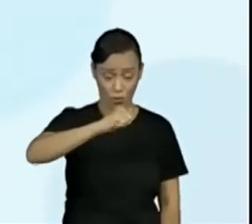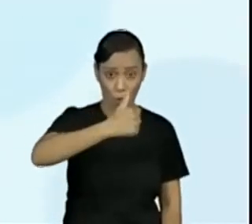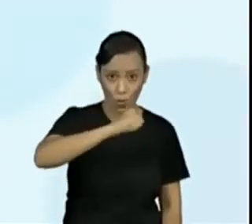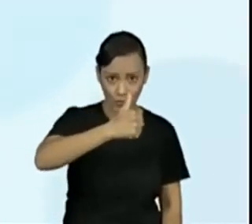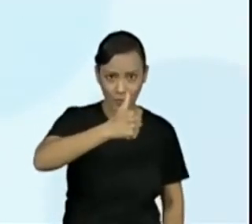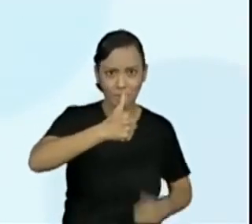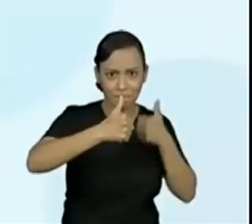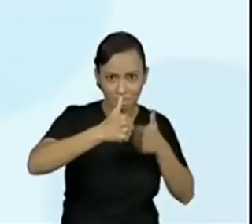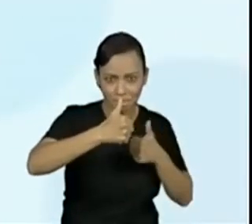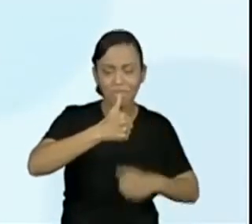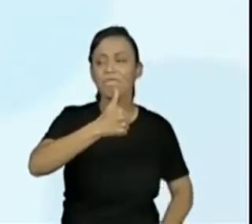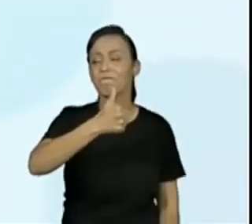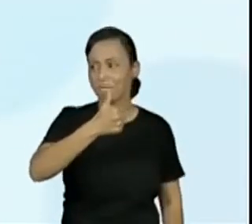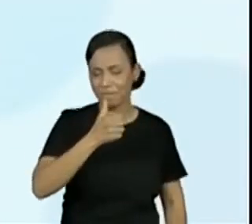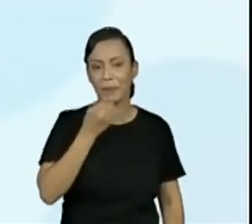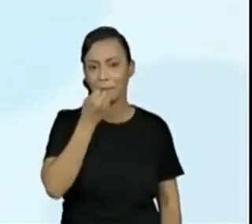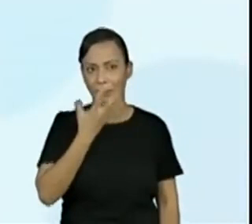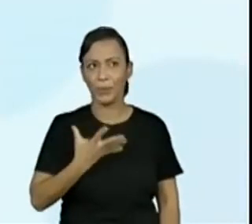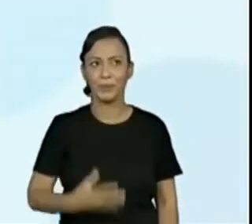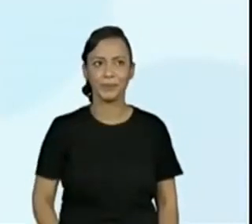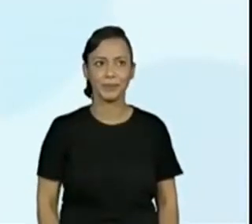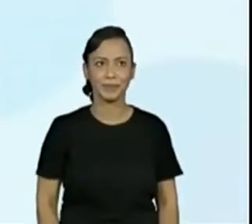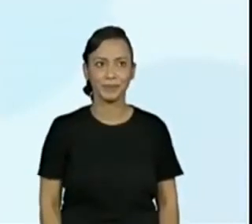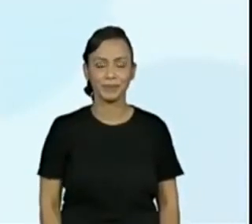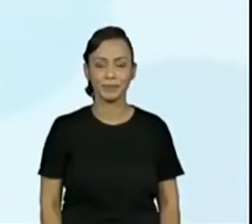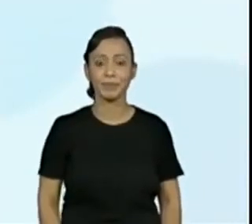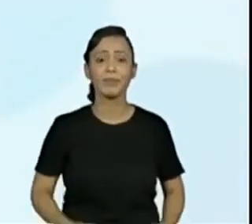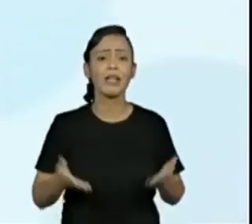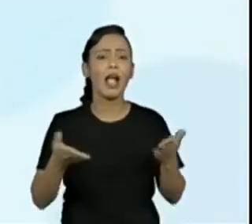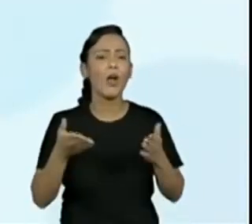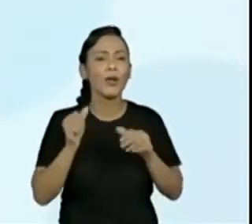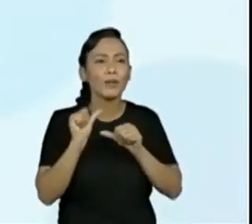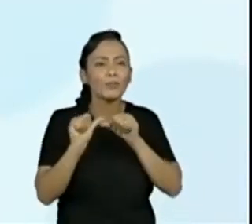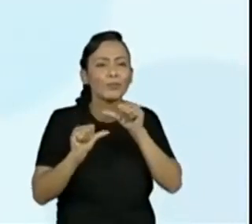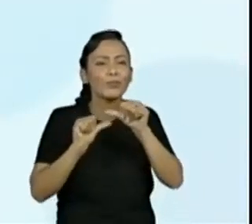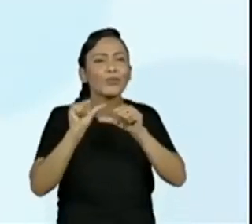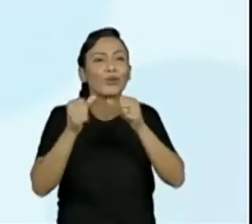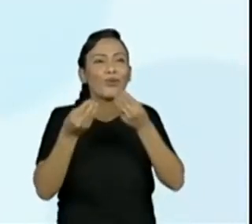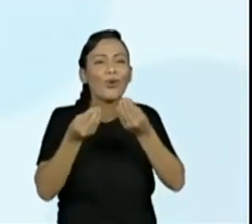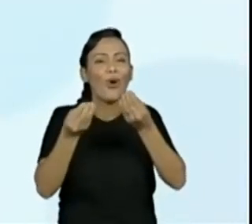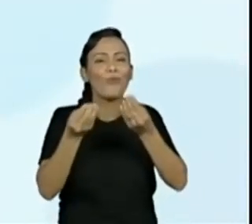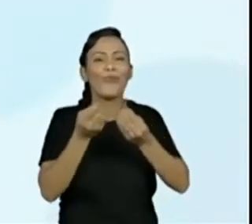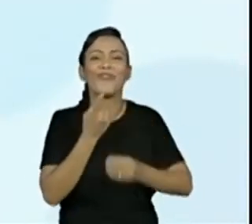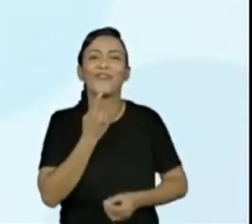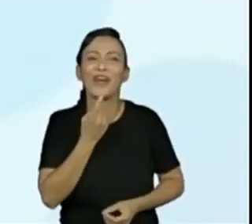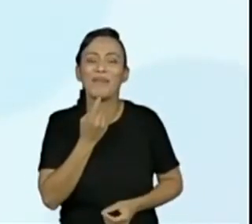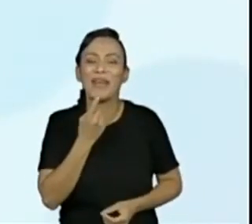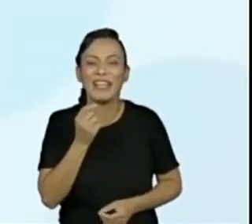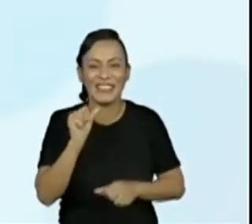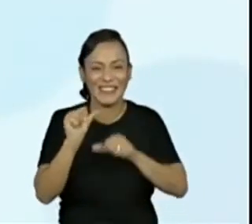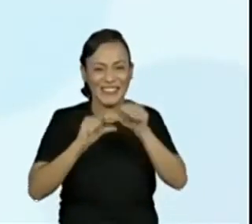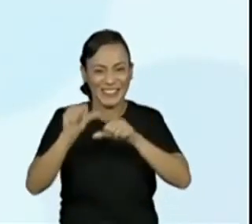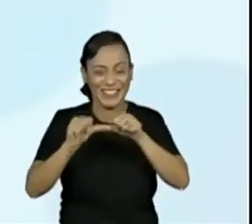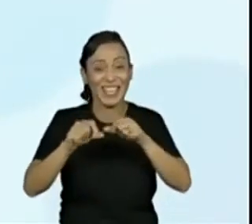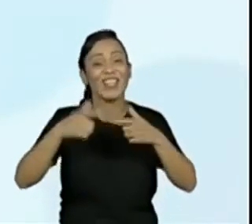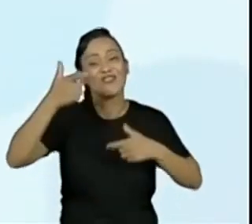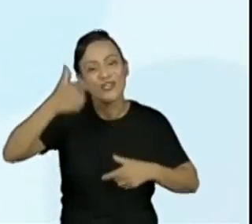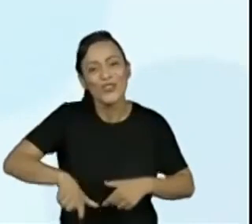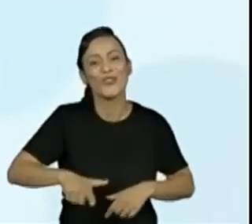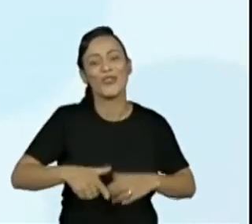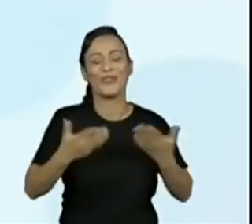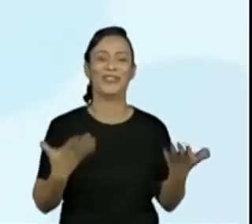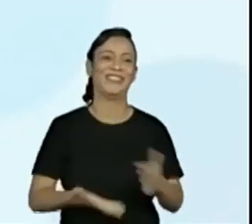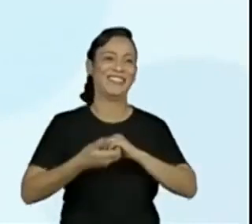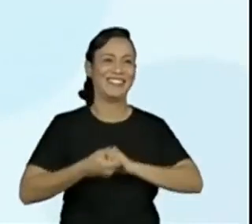Então, vamos lá. Eu vou fazer o que você fez agora para a gente. Agora eu tenho que mudar, está vendo? Tudo bem, faz parte.